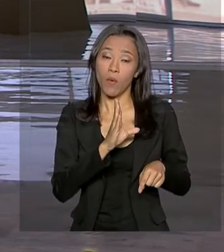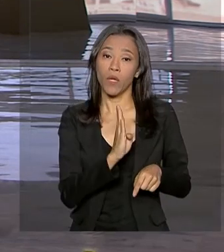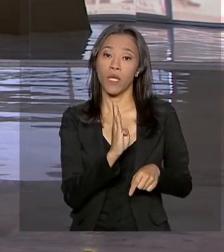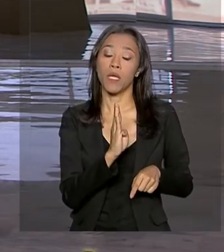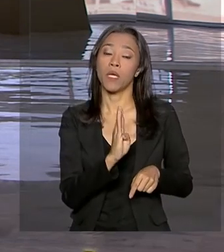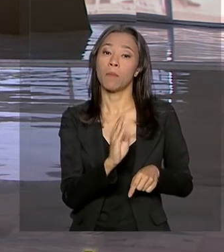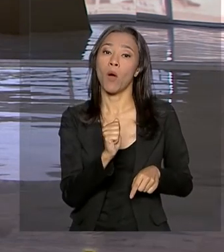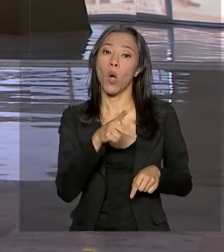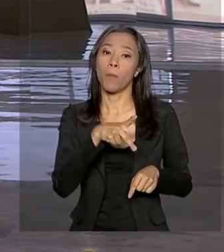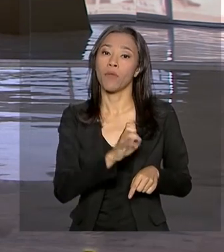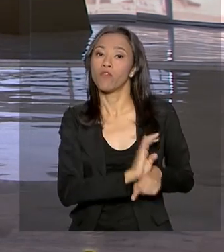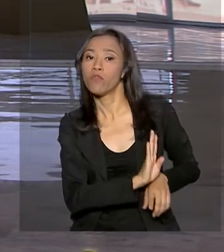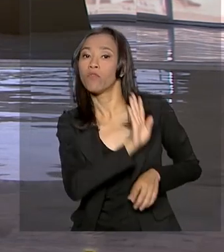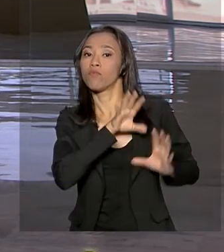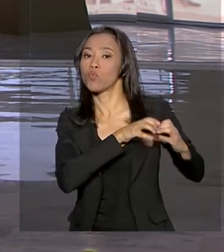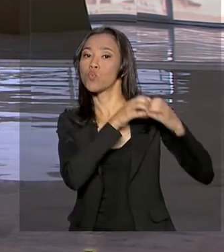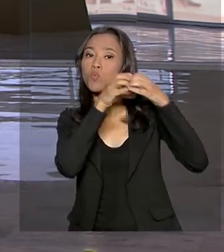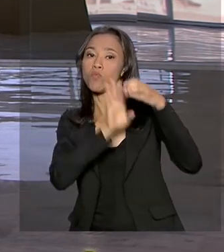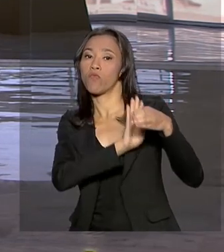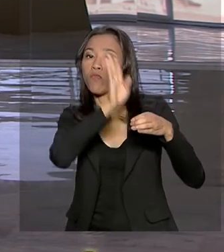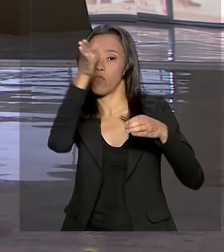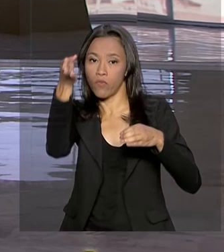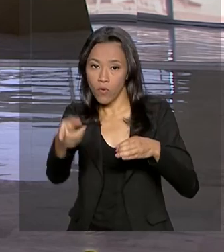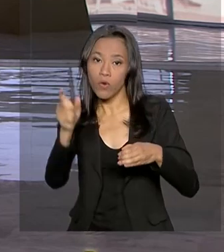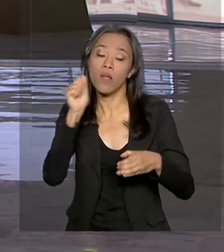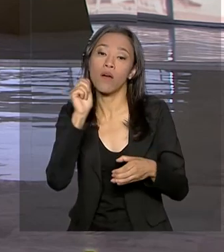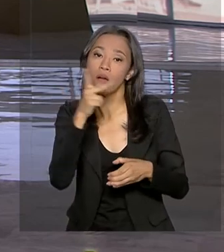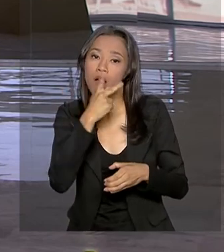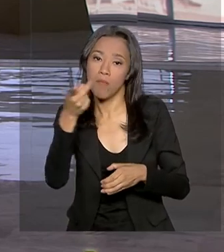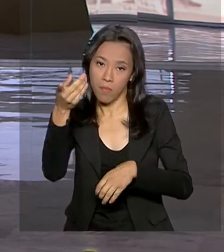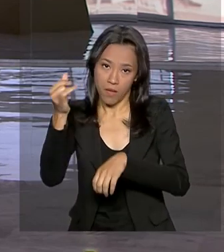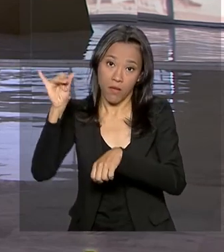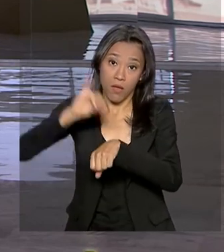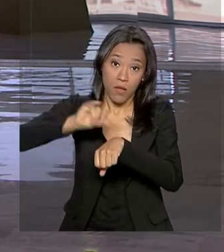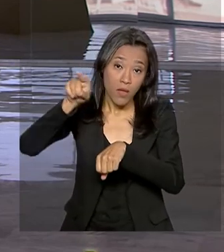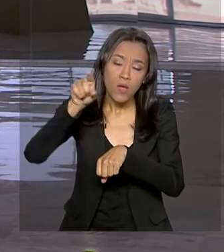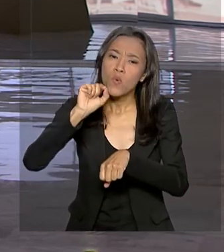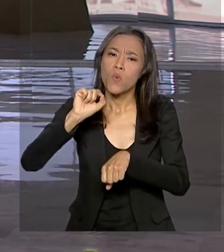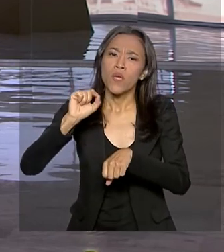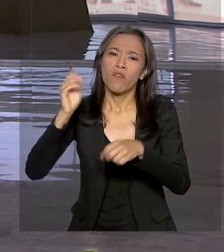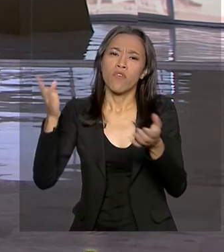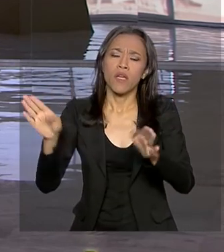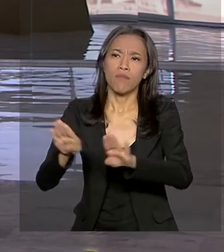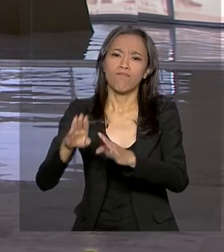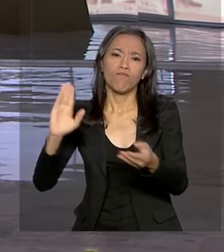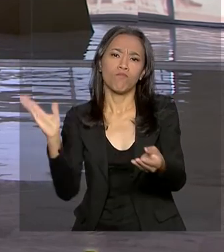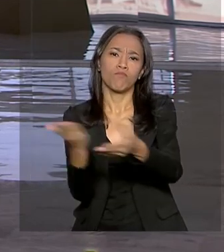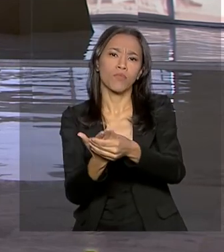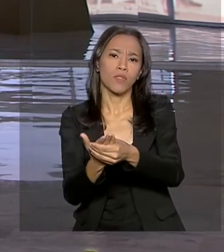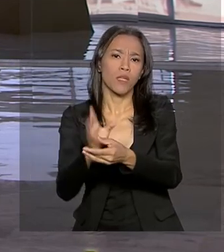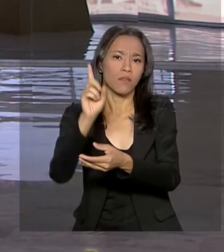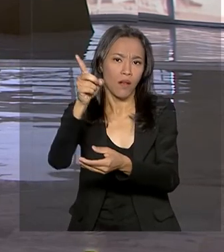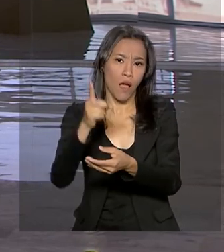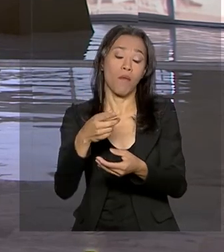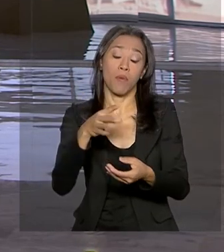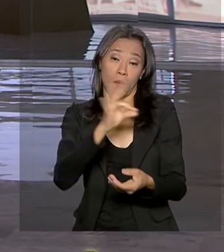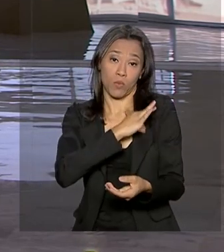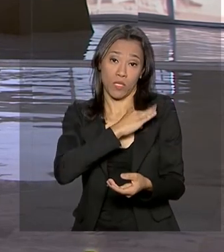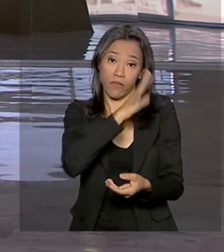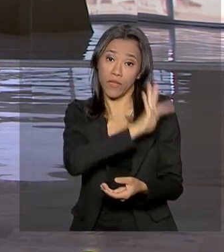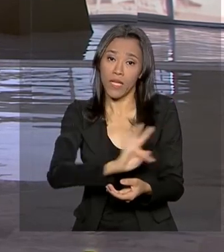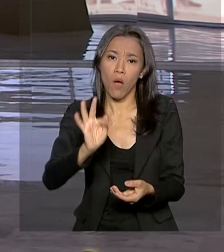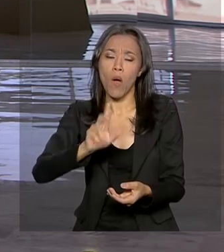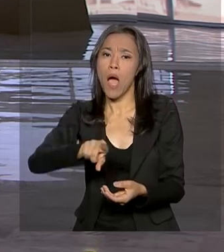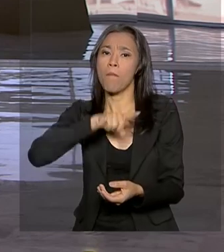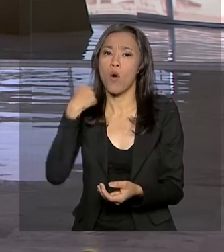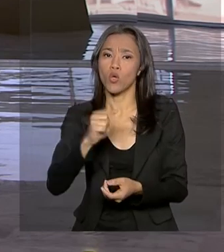Wayampi, no Amapá. Segundo uma nota divulgada pela FUNAI, foi aberto um inquérito pela Polícia Federal para apurar a